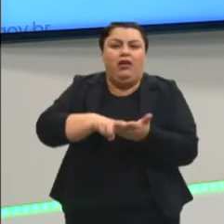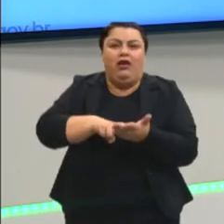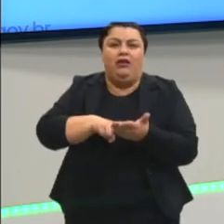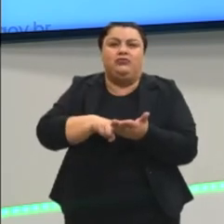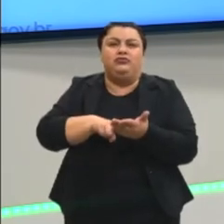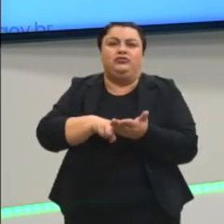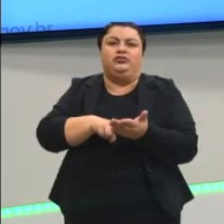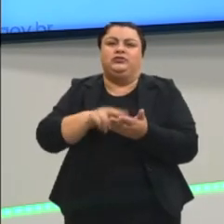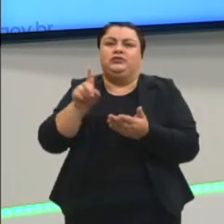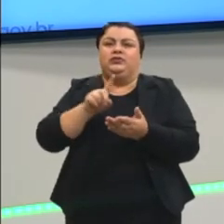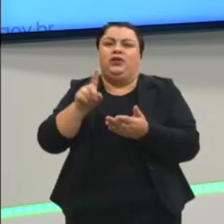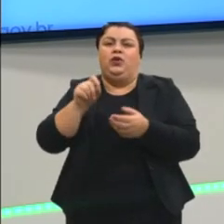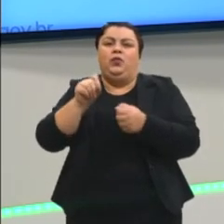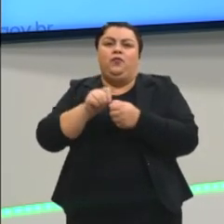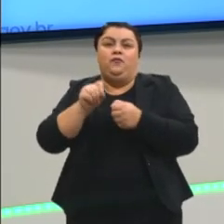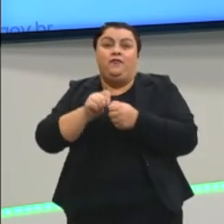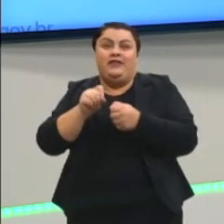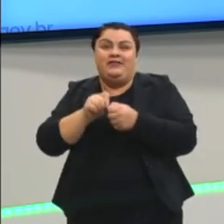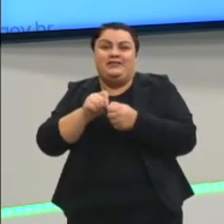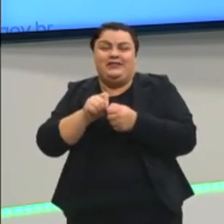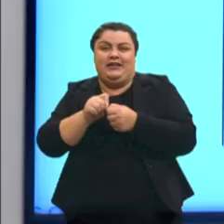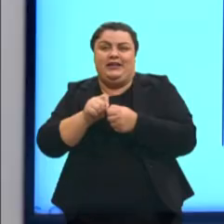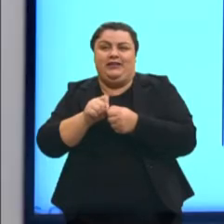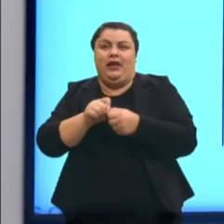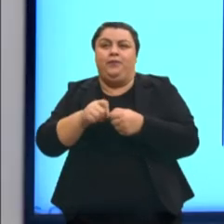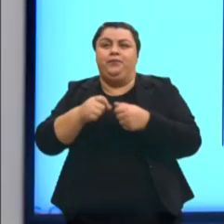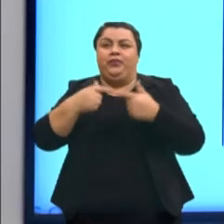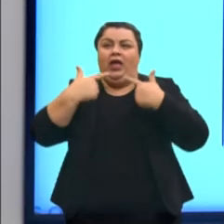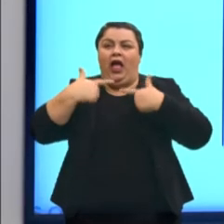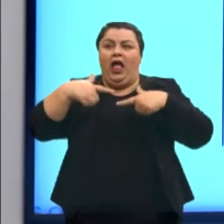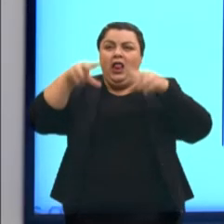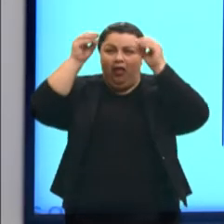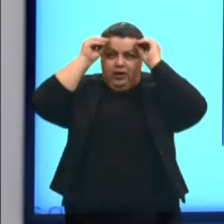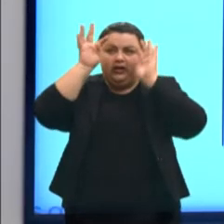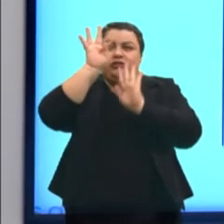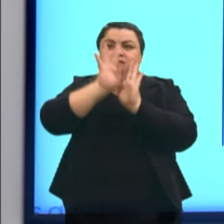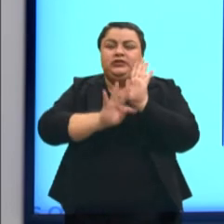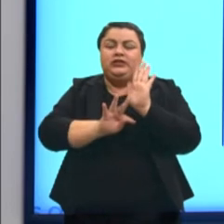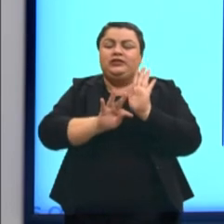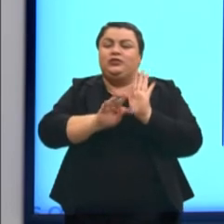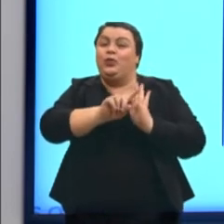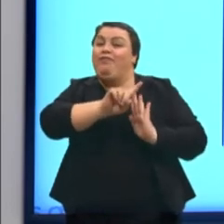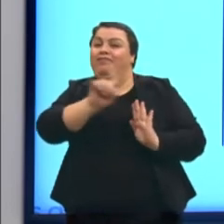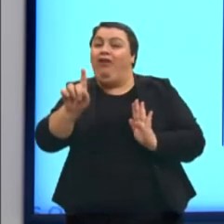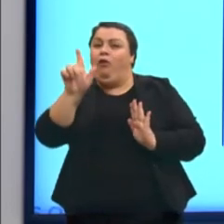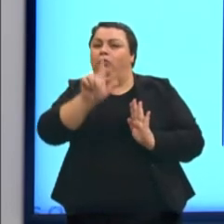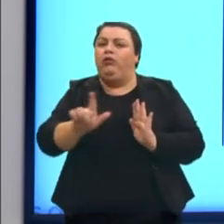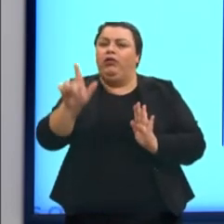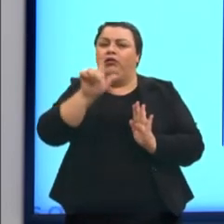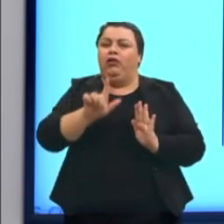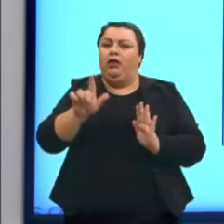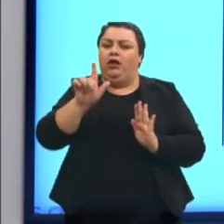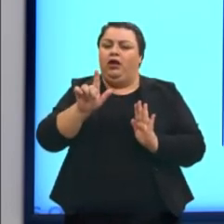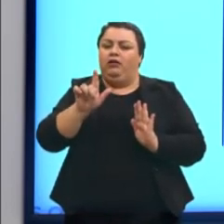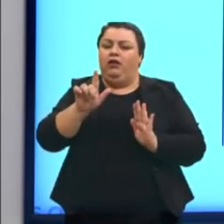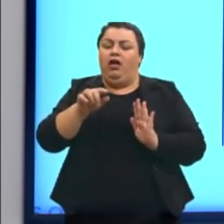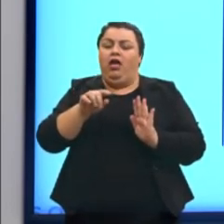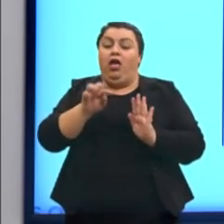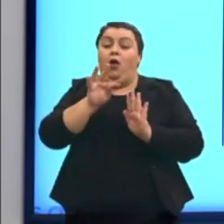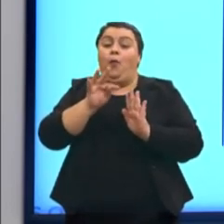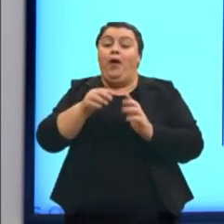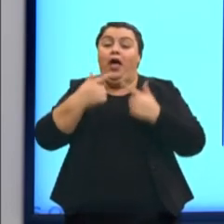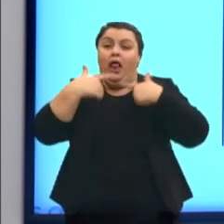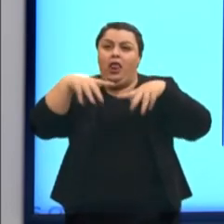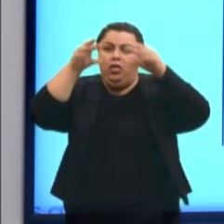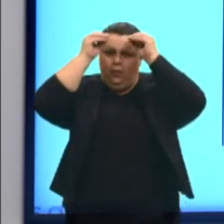recriação. A linguagem do texto não literário, ela é uma linguagem muito mais objetiva